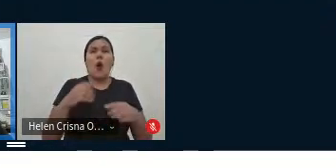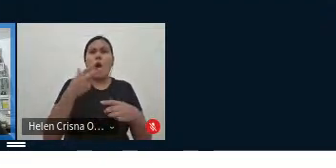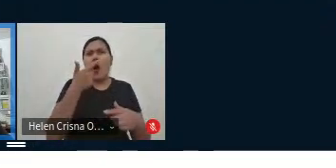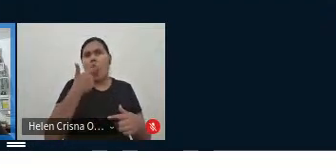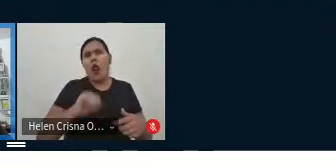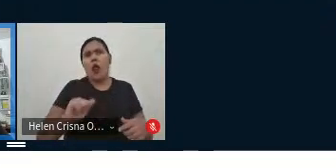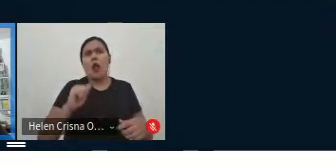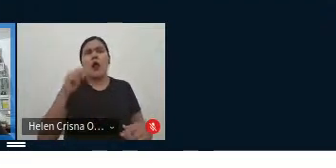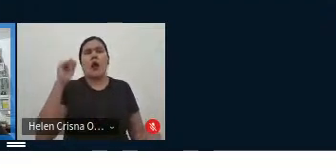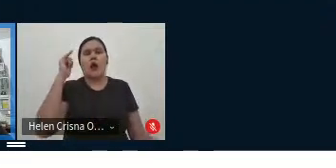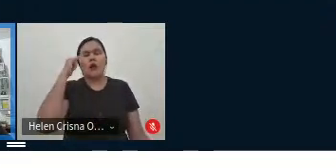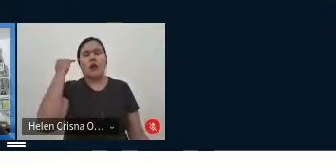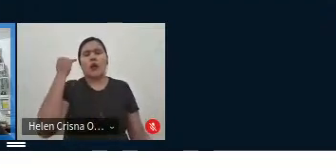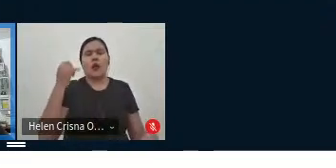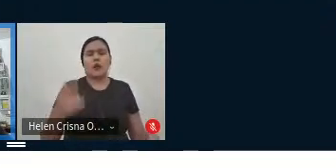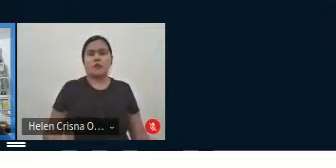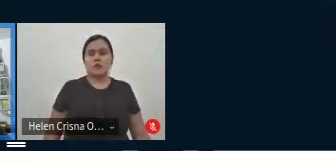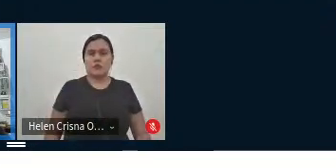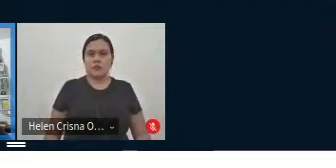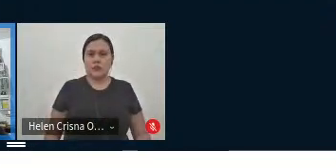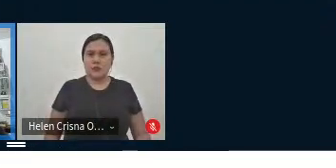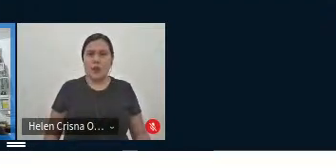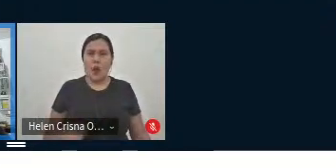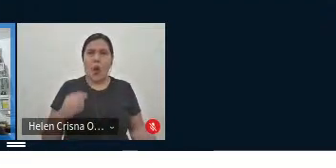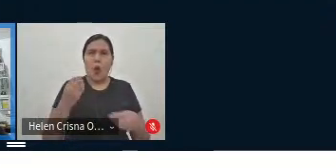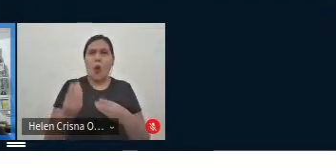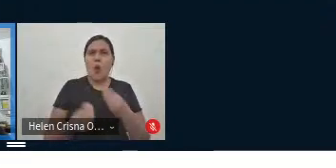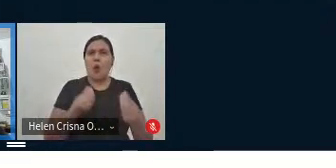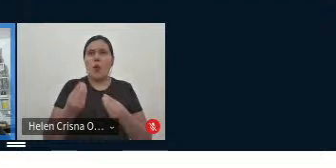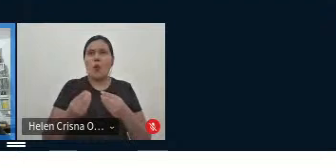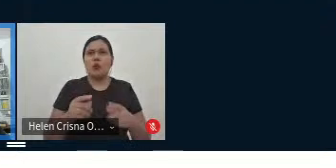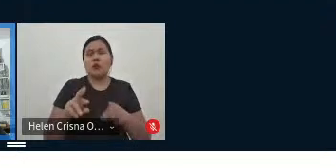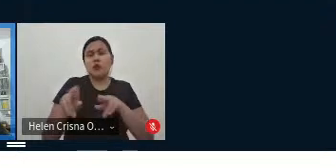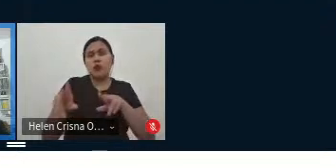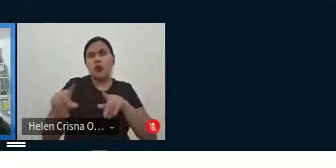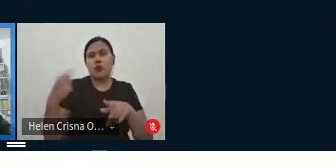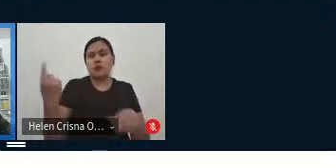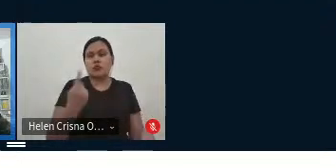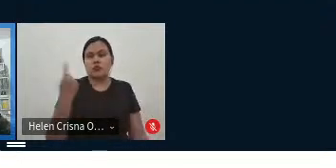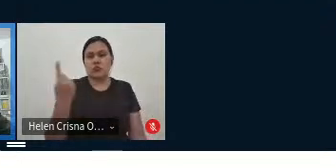japonesa, ela se comporta, né? De uma forma bem diferente da nossa.